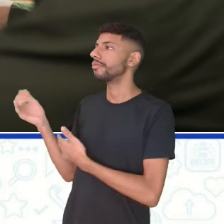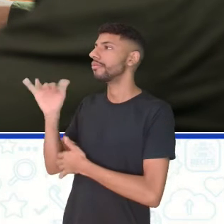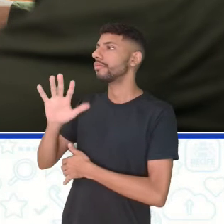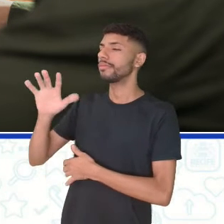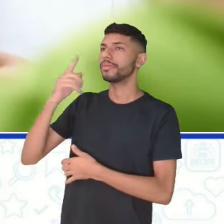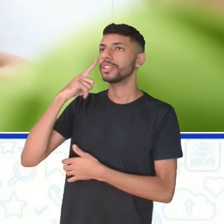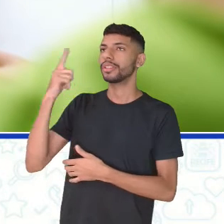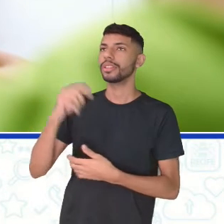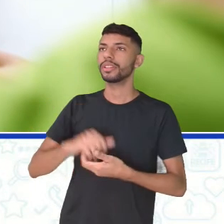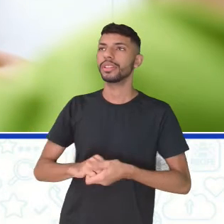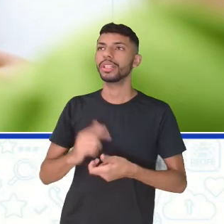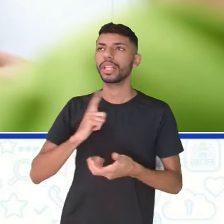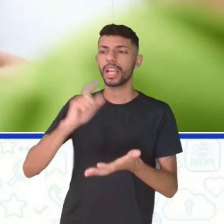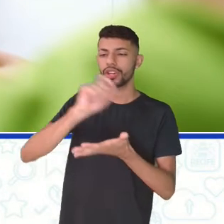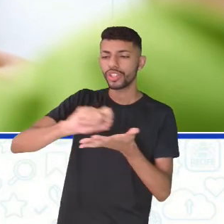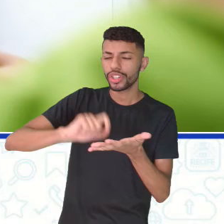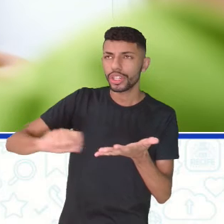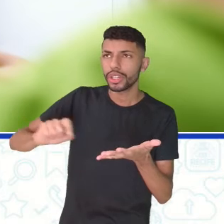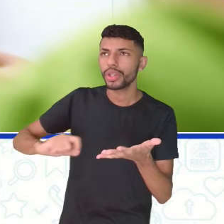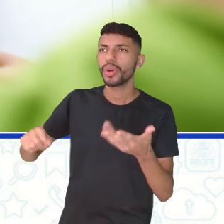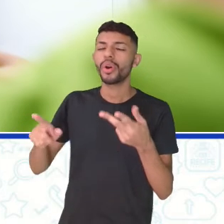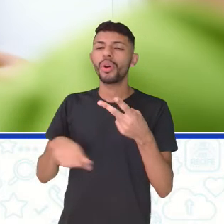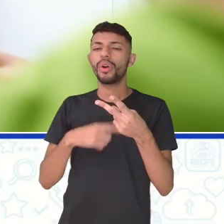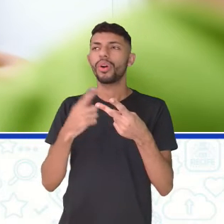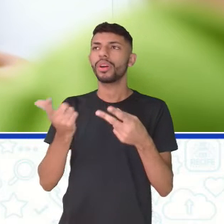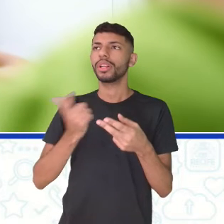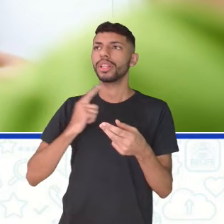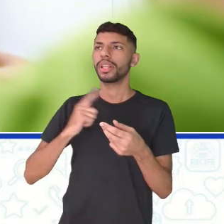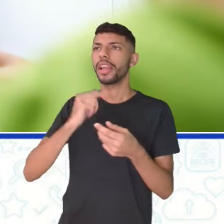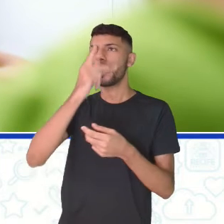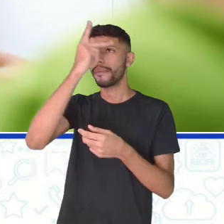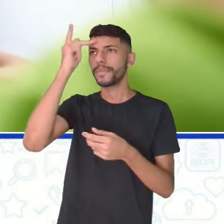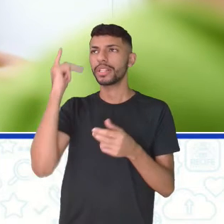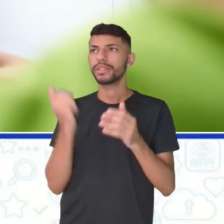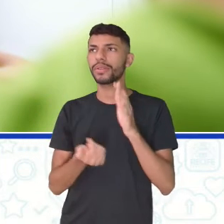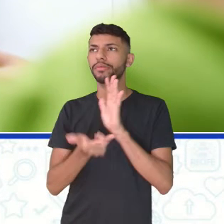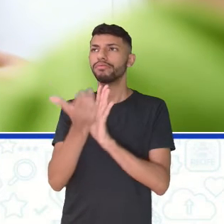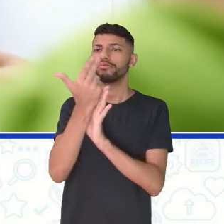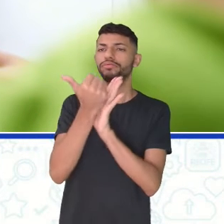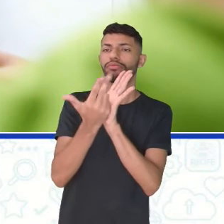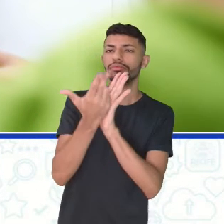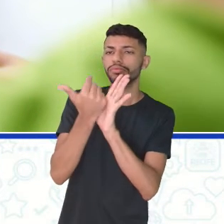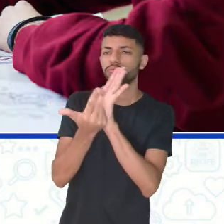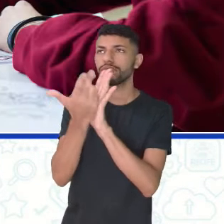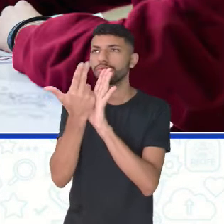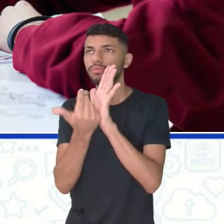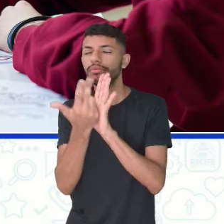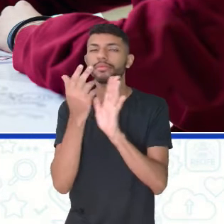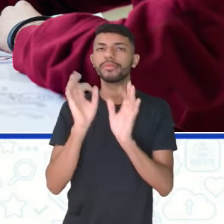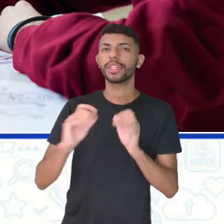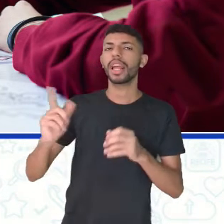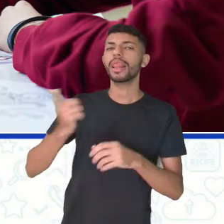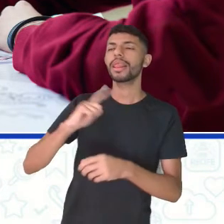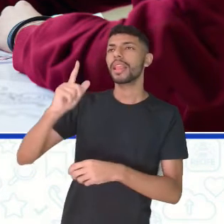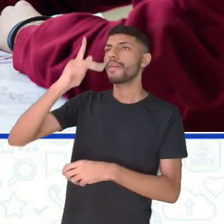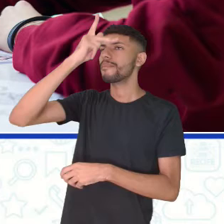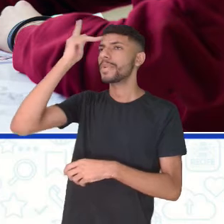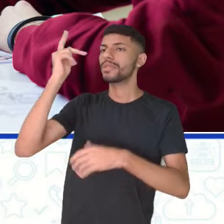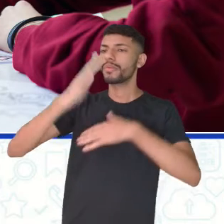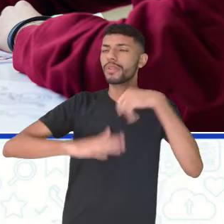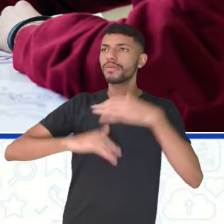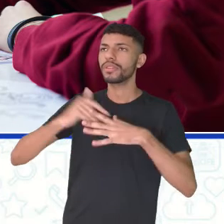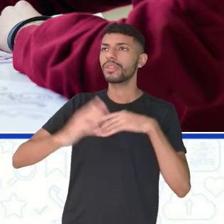escritor, que é o roteirista. Temos o Comic Artist, que é o artista, o desenhista do quadrinho. Temos o